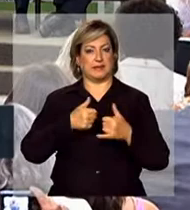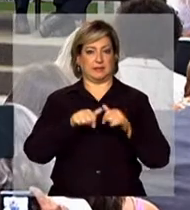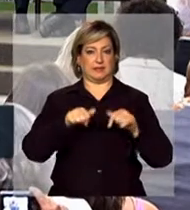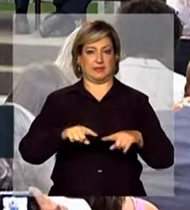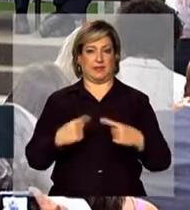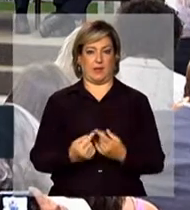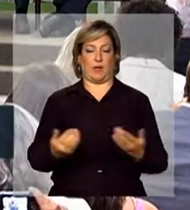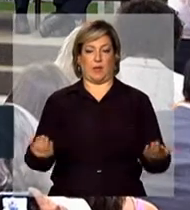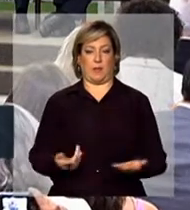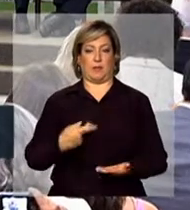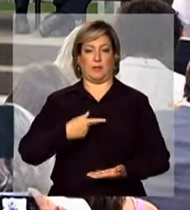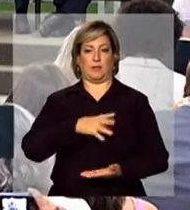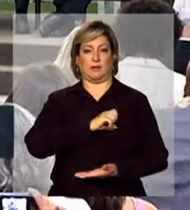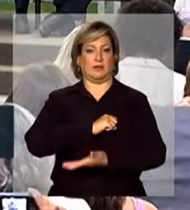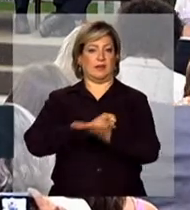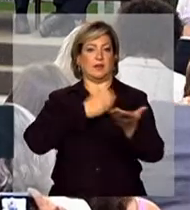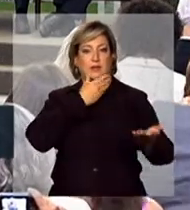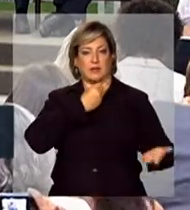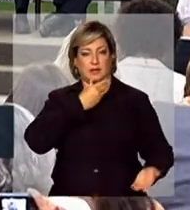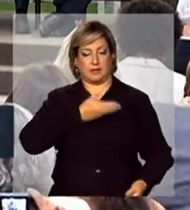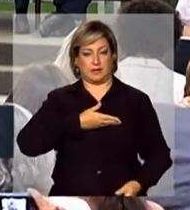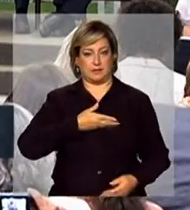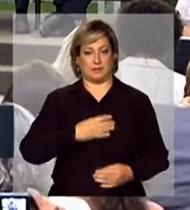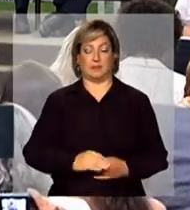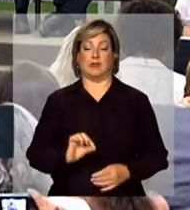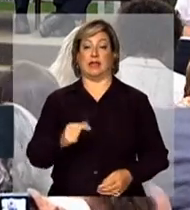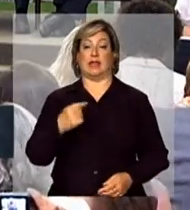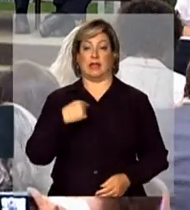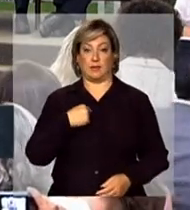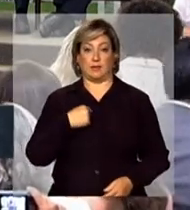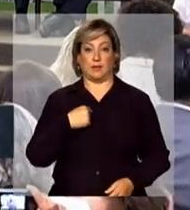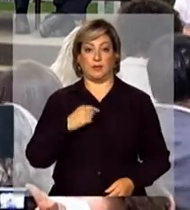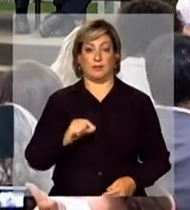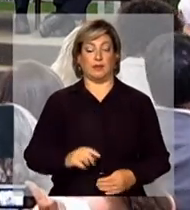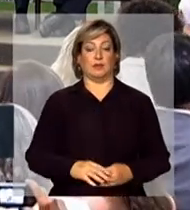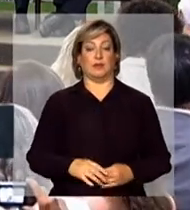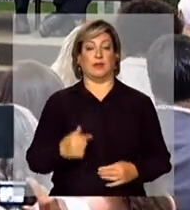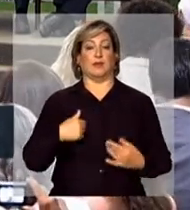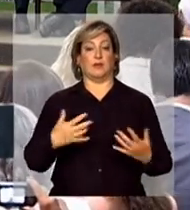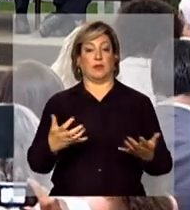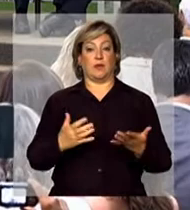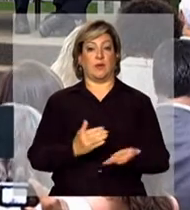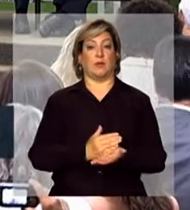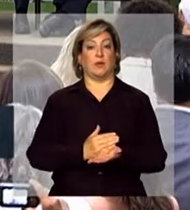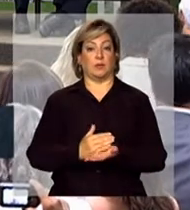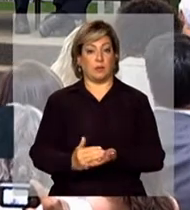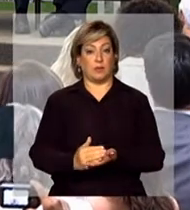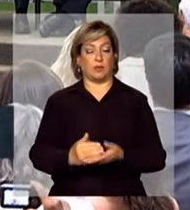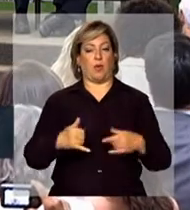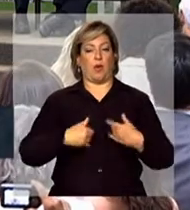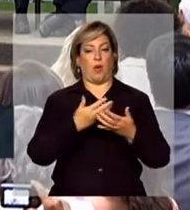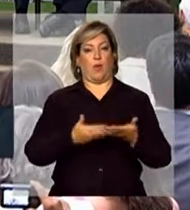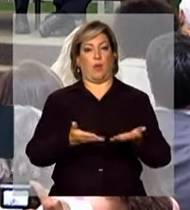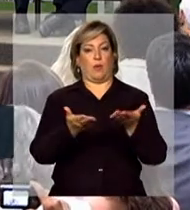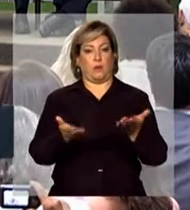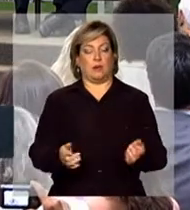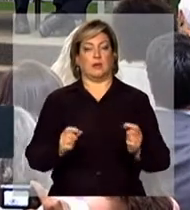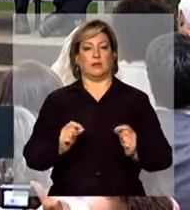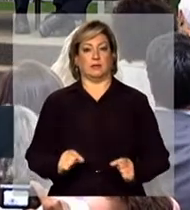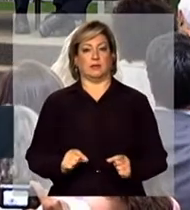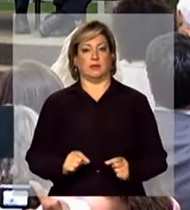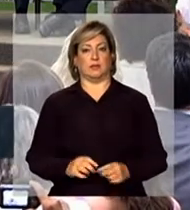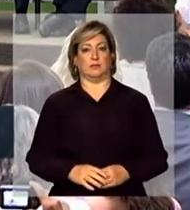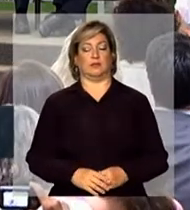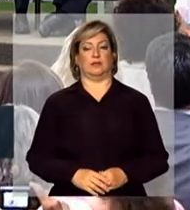presentes, meus queridos amigos, eu quero iniciar homenageando uma